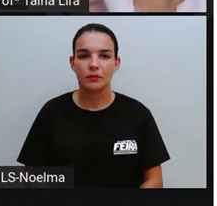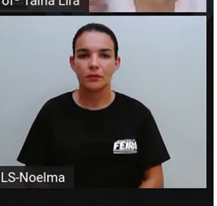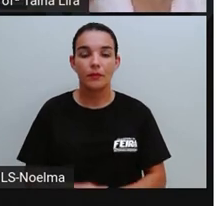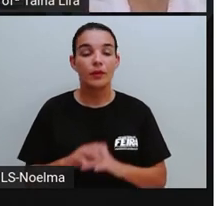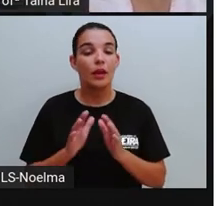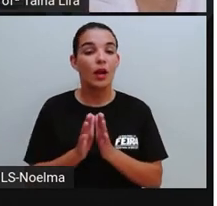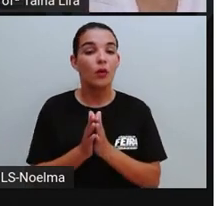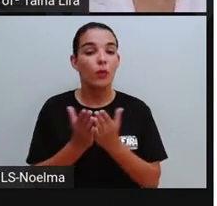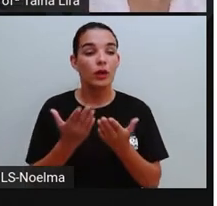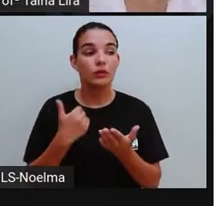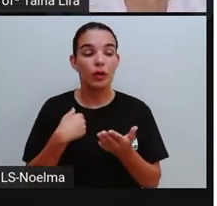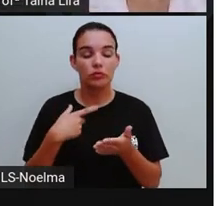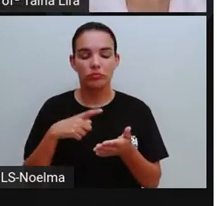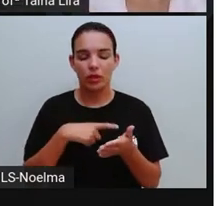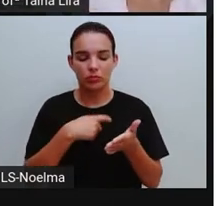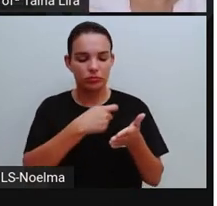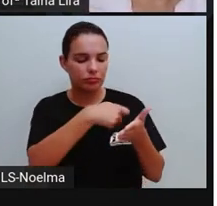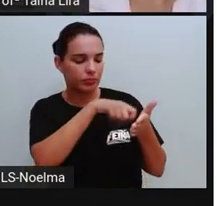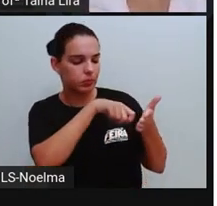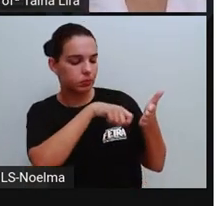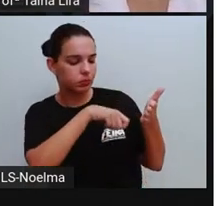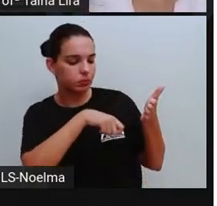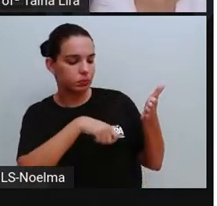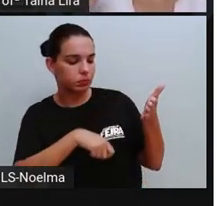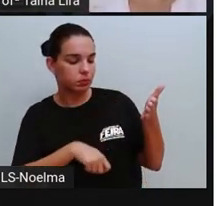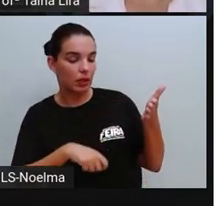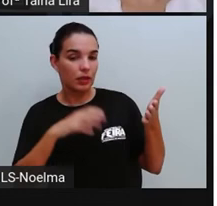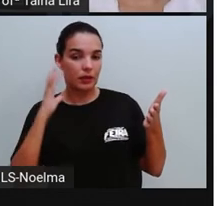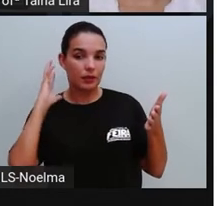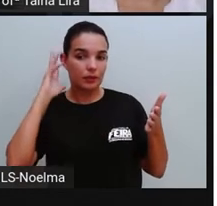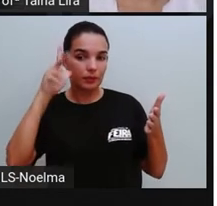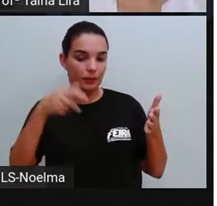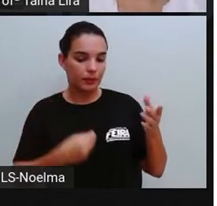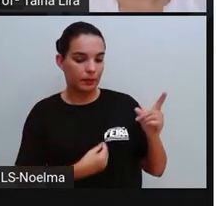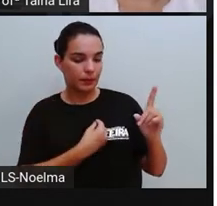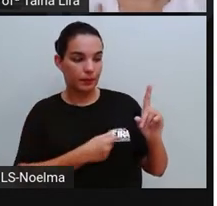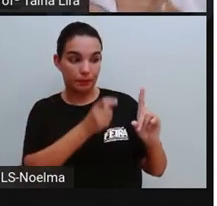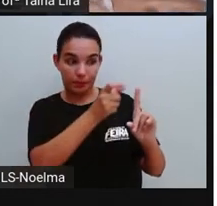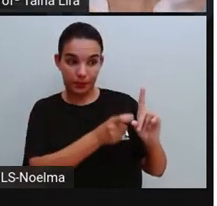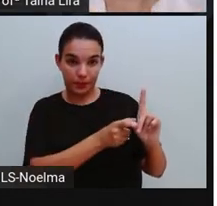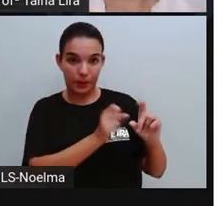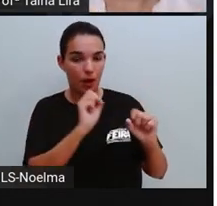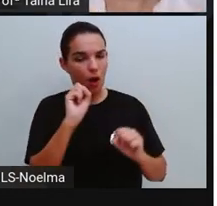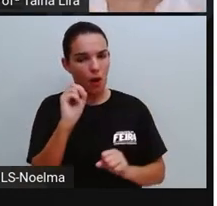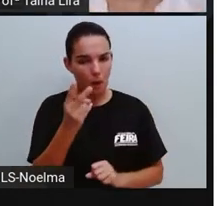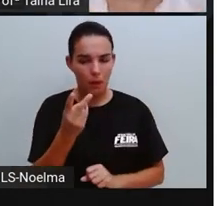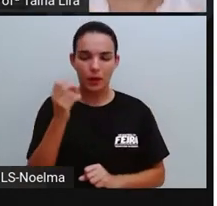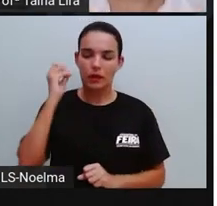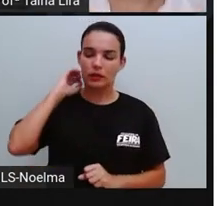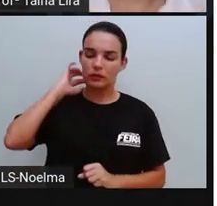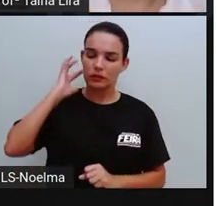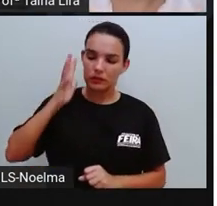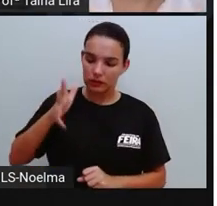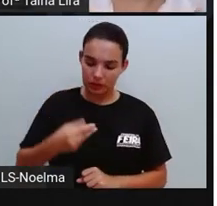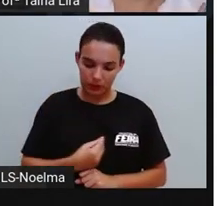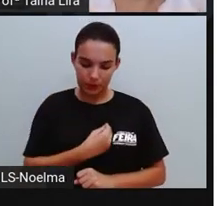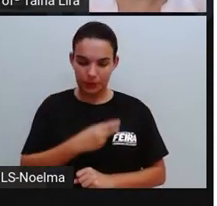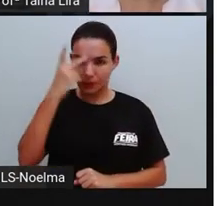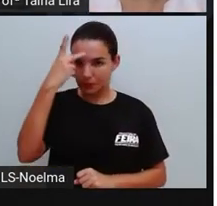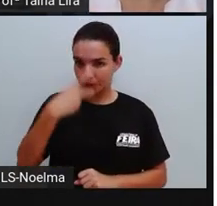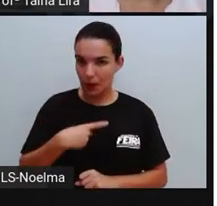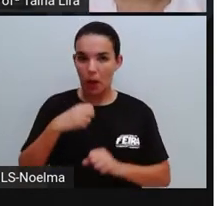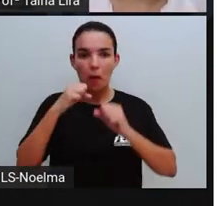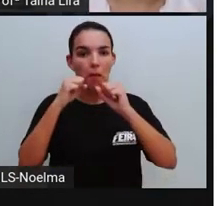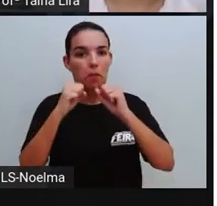Quando eu estou escrevendo uma biografia ou uma autobiografia, podem aparecer aí algumas expressões, né, típicas